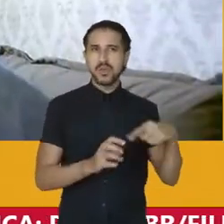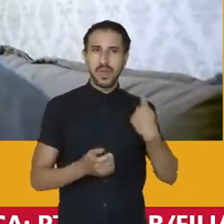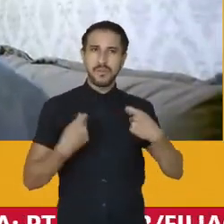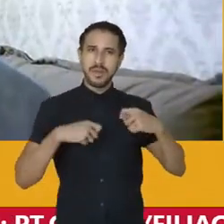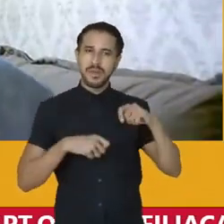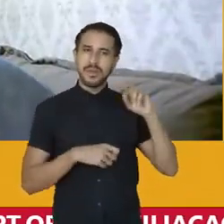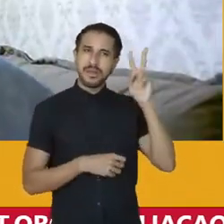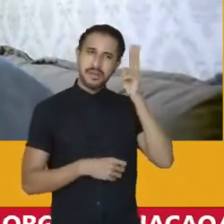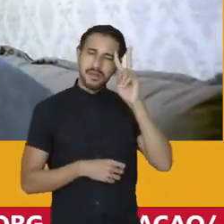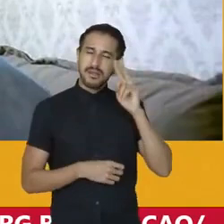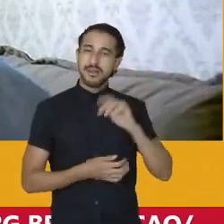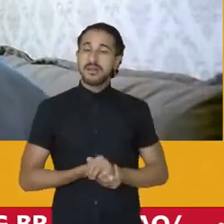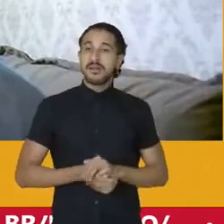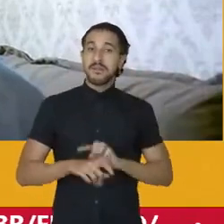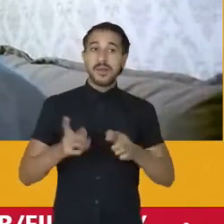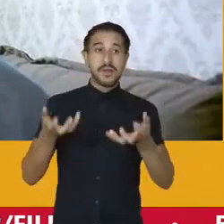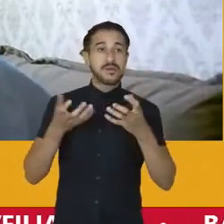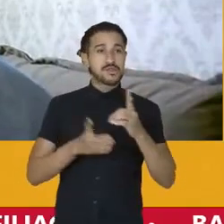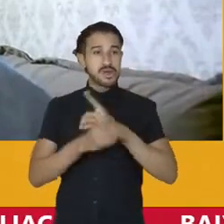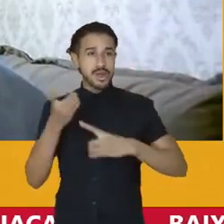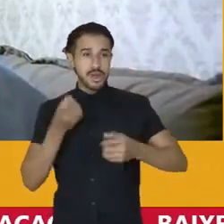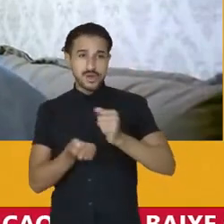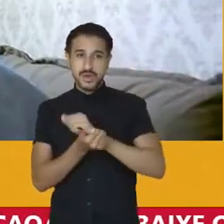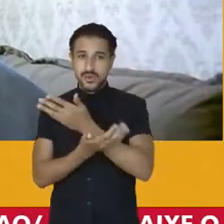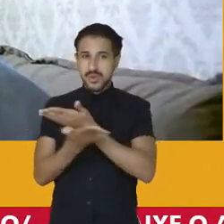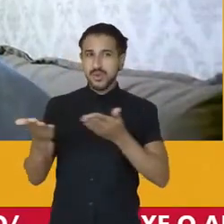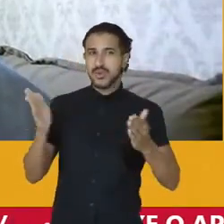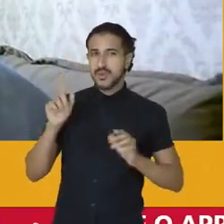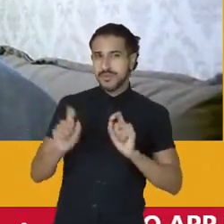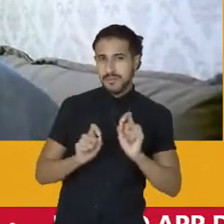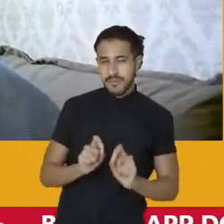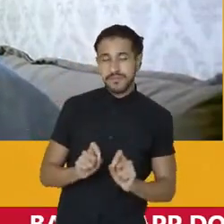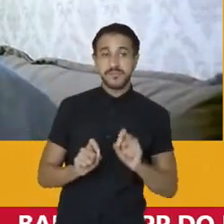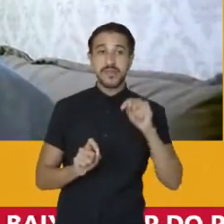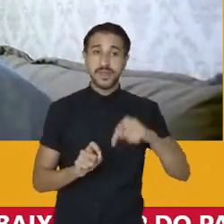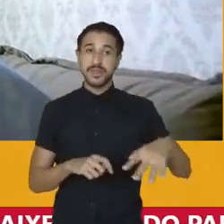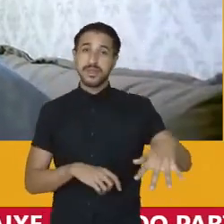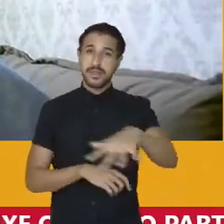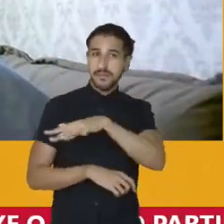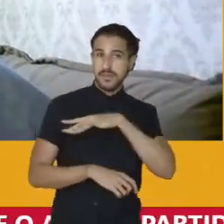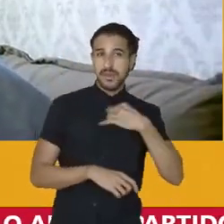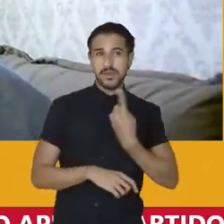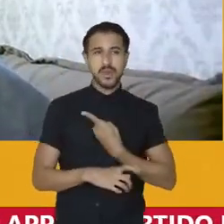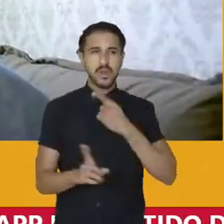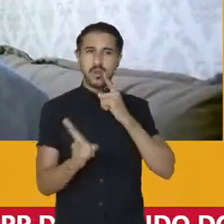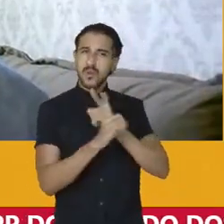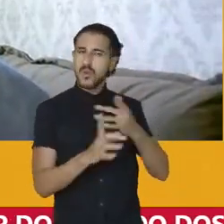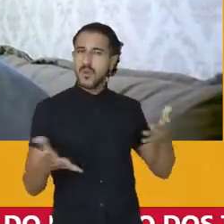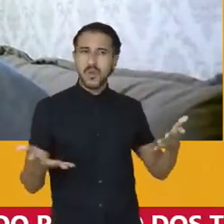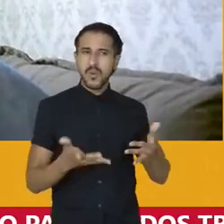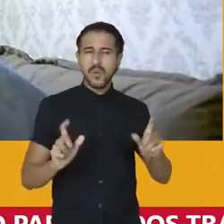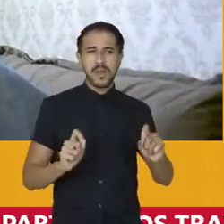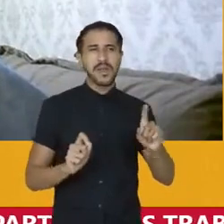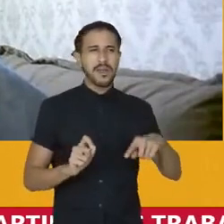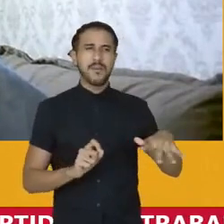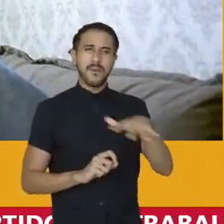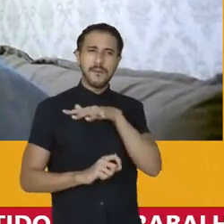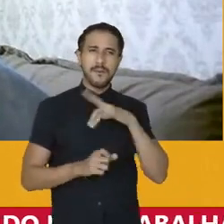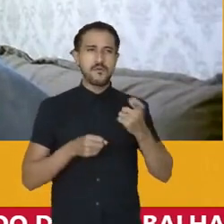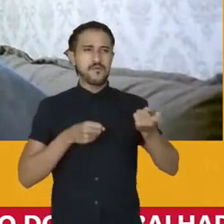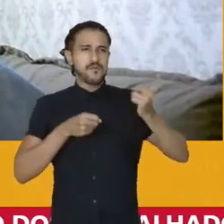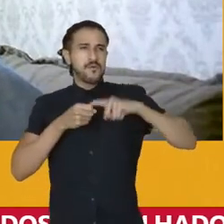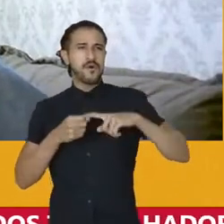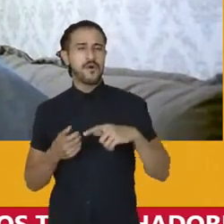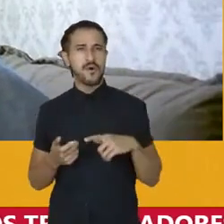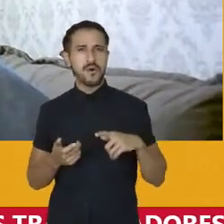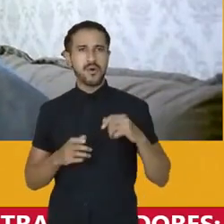precisa de retratar. Agora, eu queria dialogar com vocês o seguinte, neste ambiente que nós nos encontramos hoje, que um ambiente de retorno